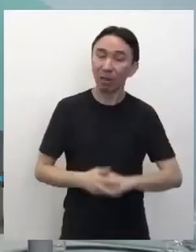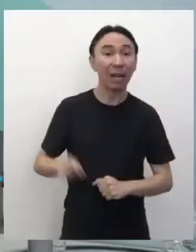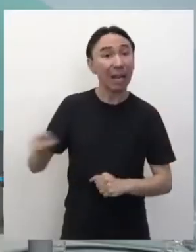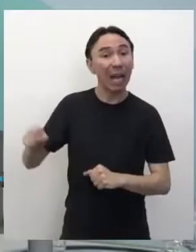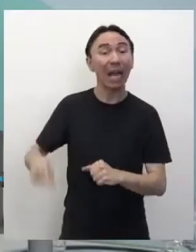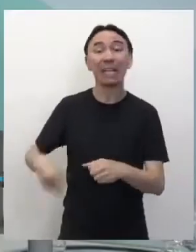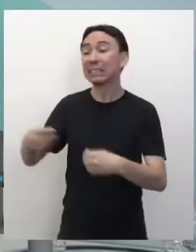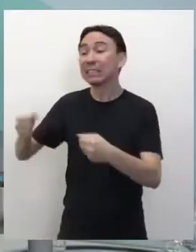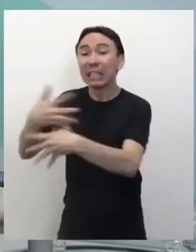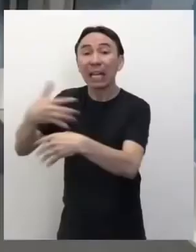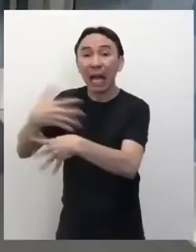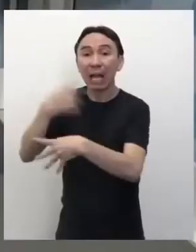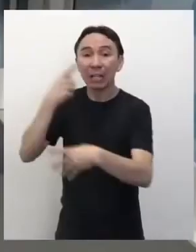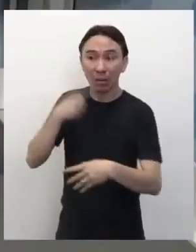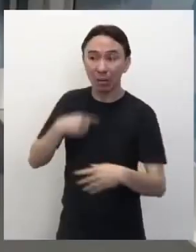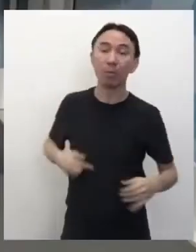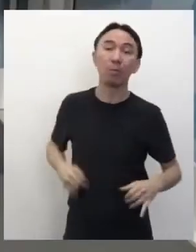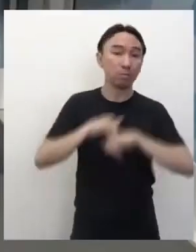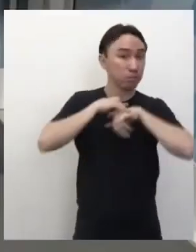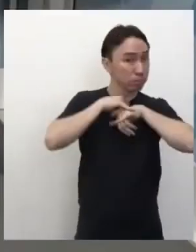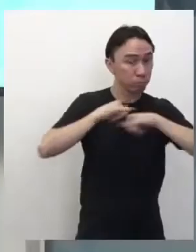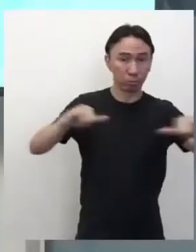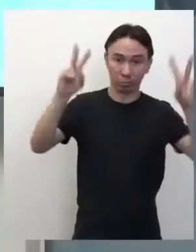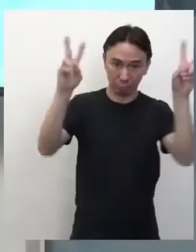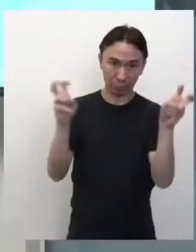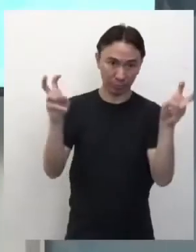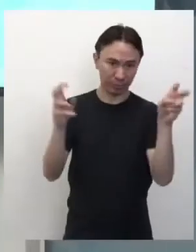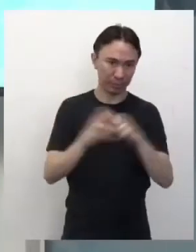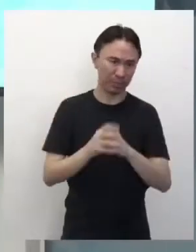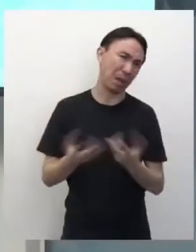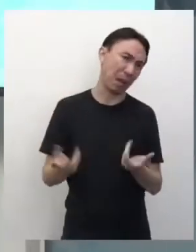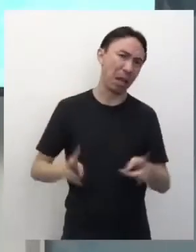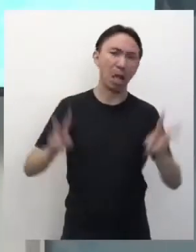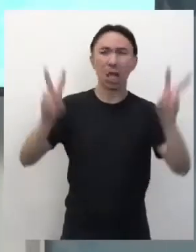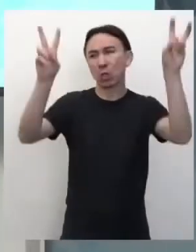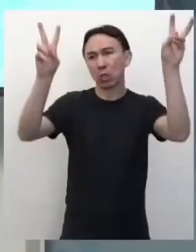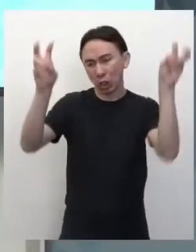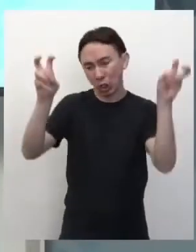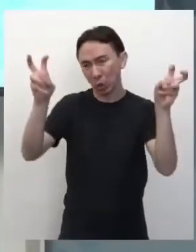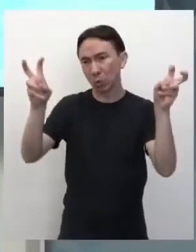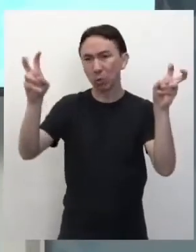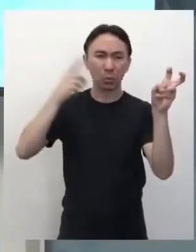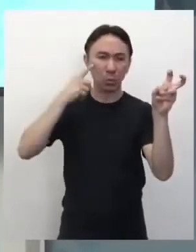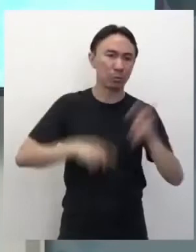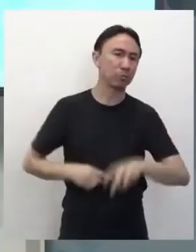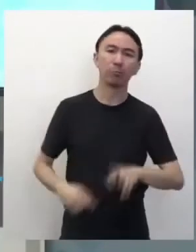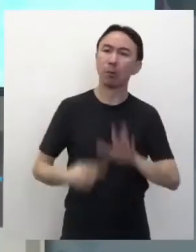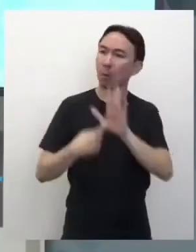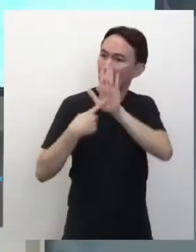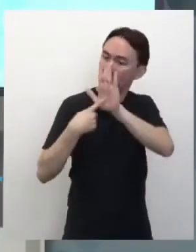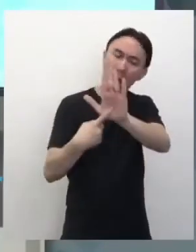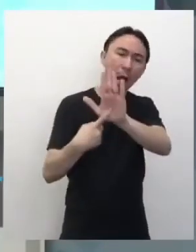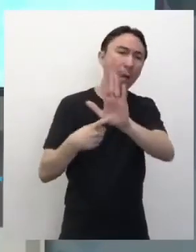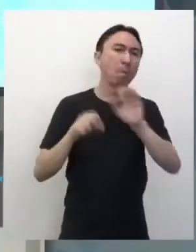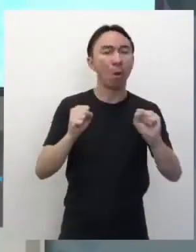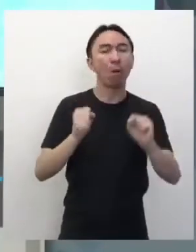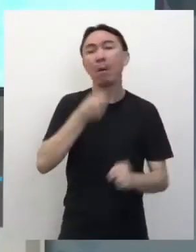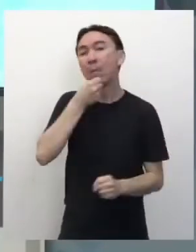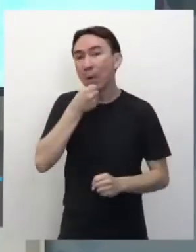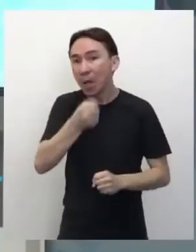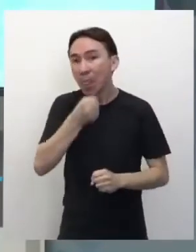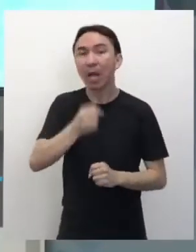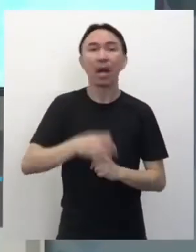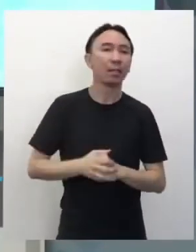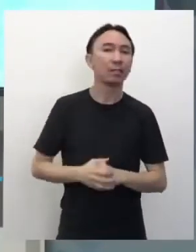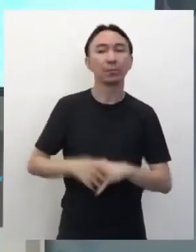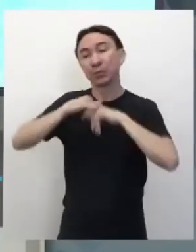Então a manchete, pessoal, ela é o título, né, em destaque, pode ser de uma reportagem, de uma notícia, de uma entrevista. E ela tem